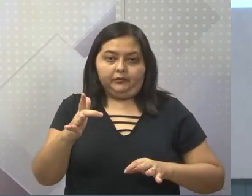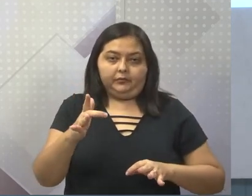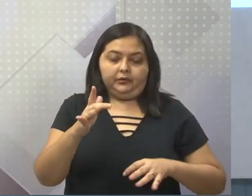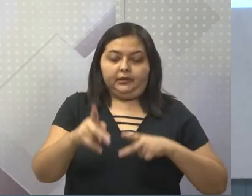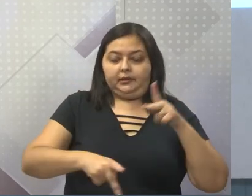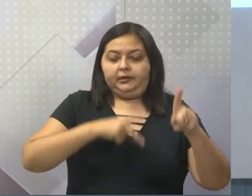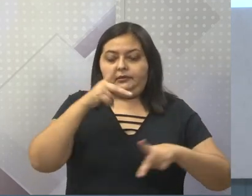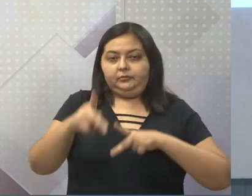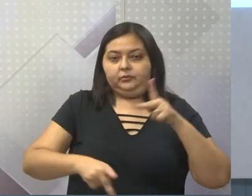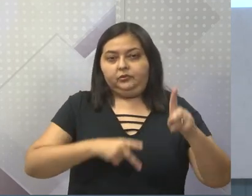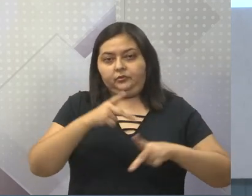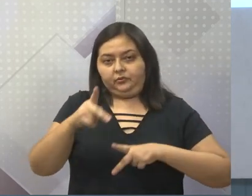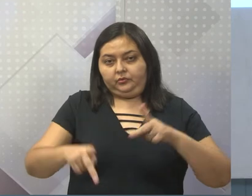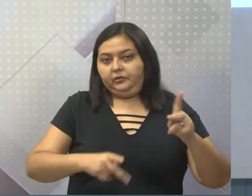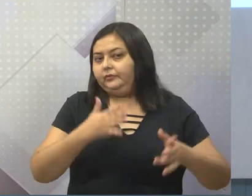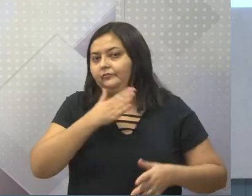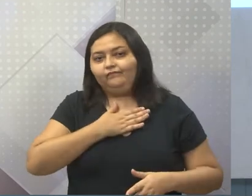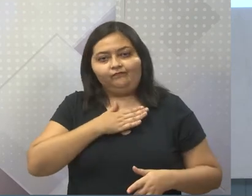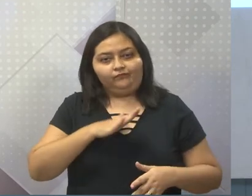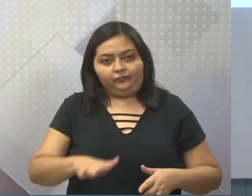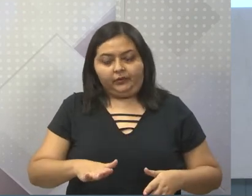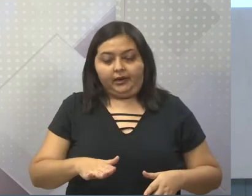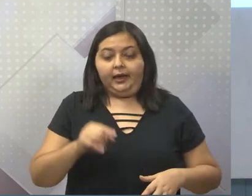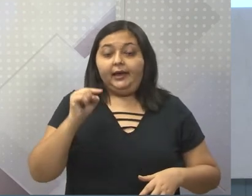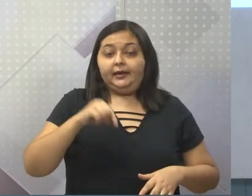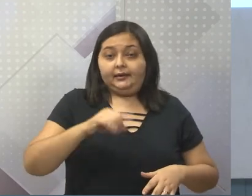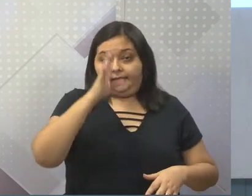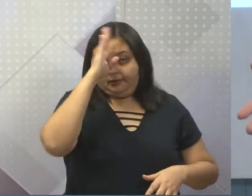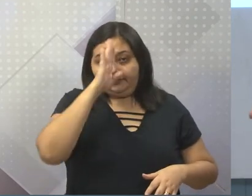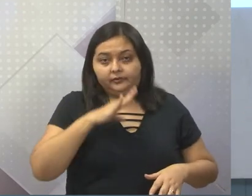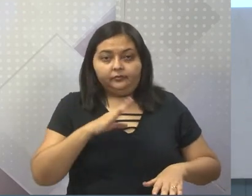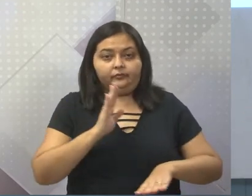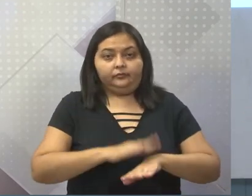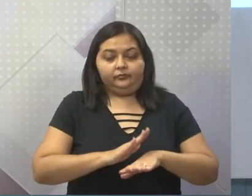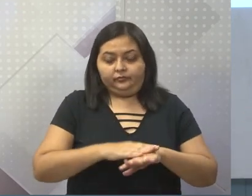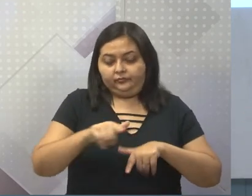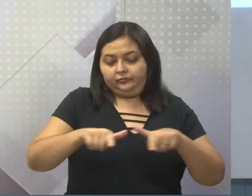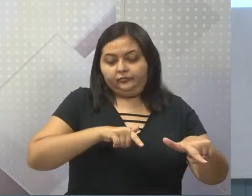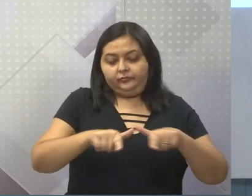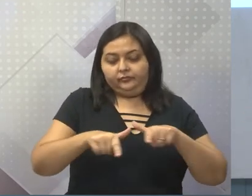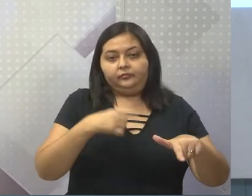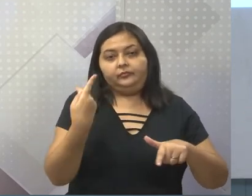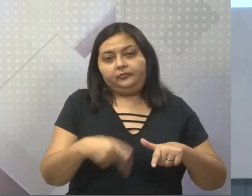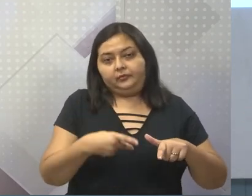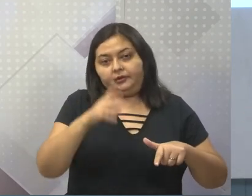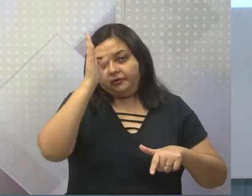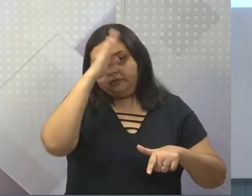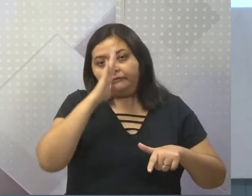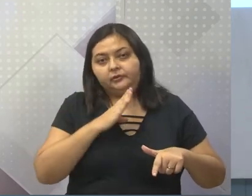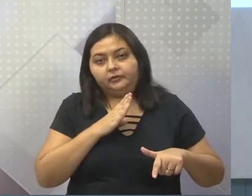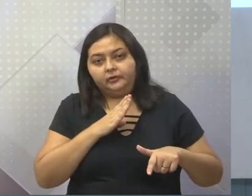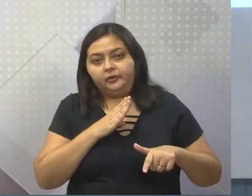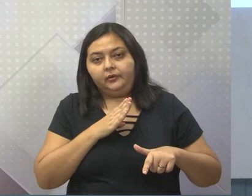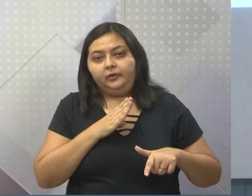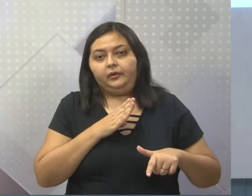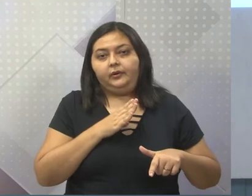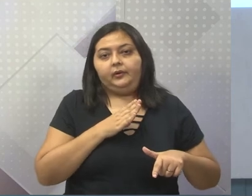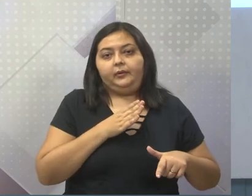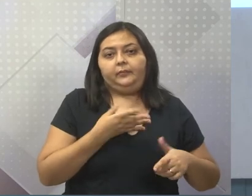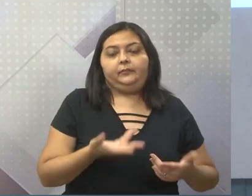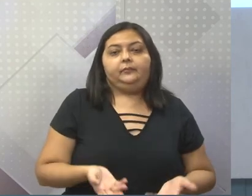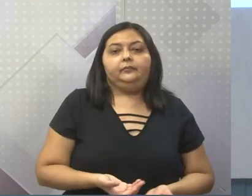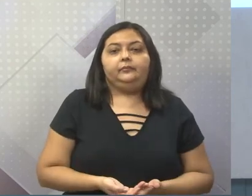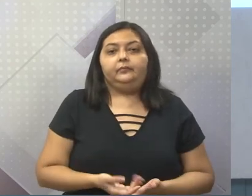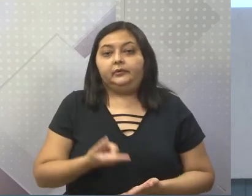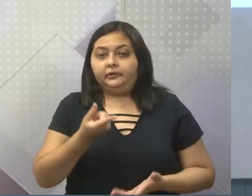que tivesse uma manufatura aqui no Brasil, que até então era proibido, né? Pra que tivesse o controle, esse dinheiro,